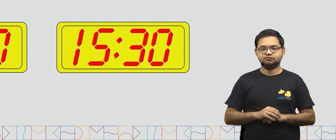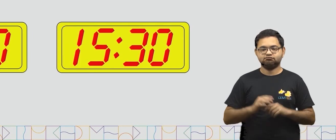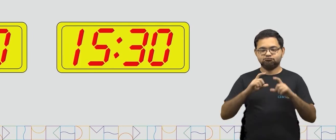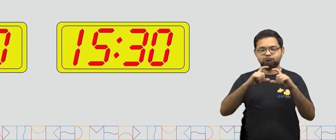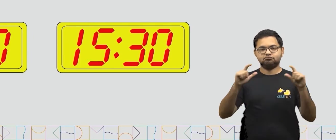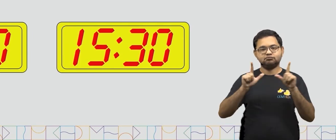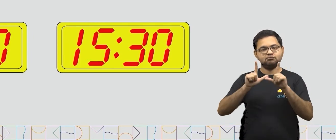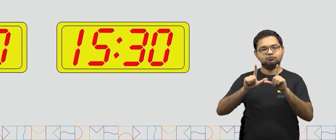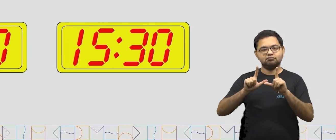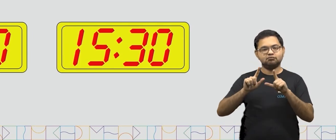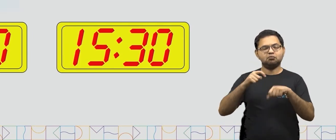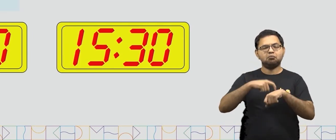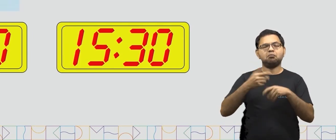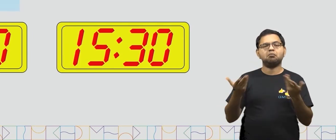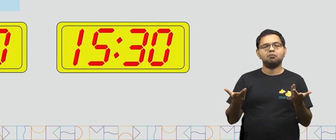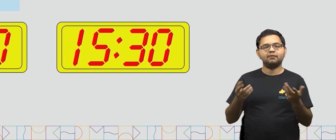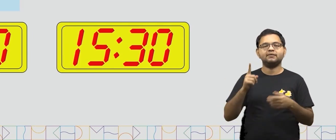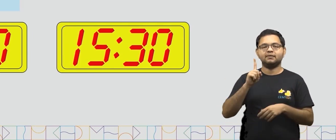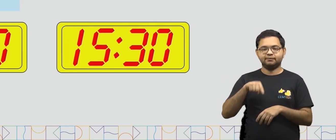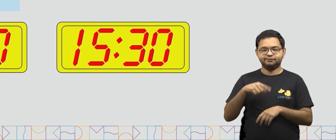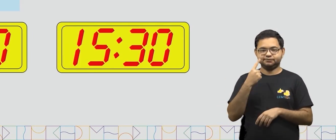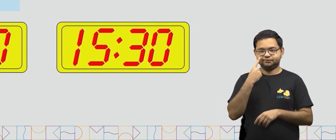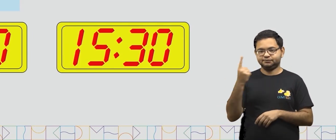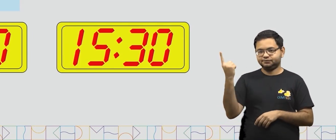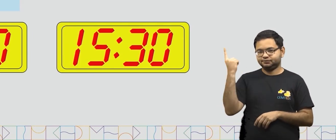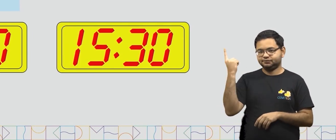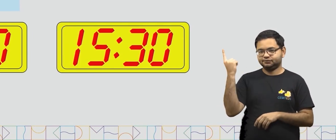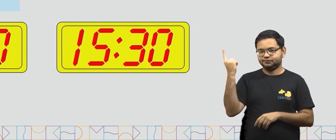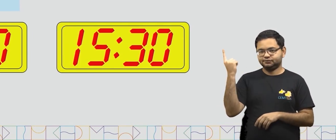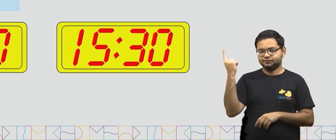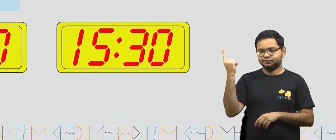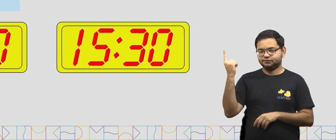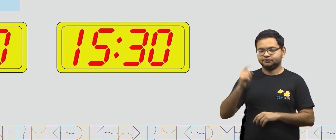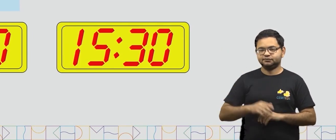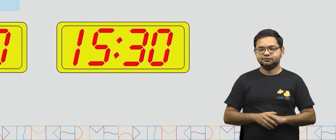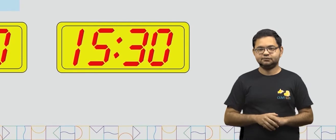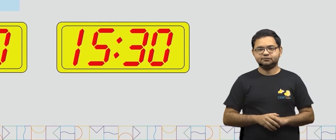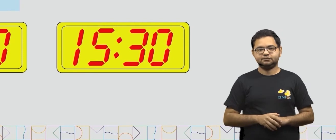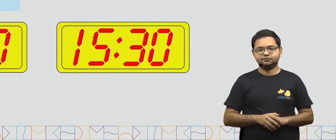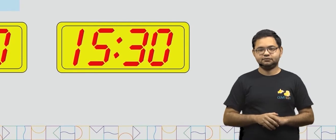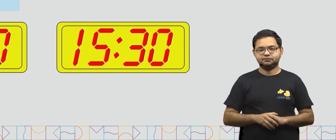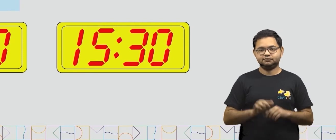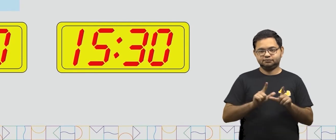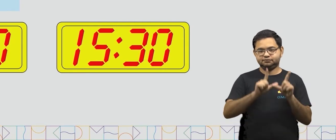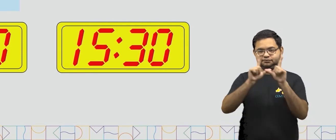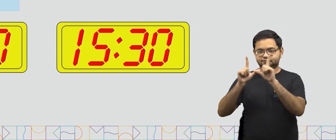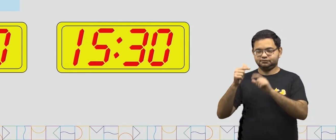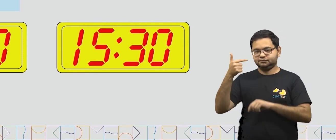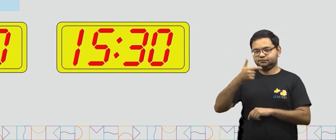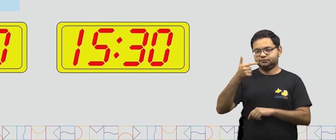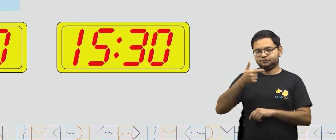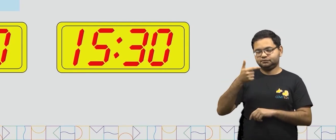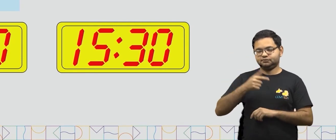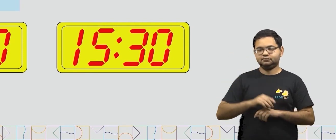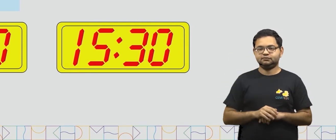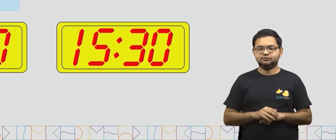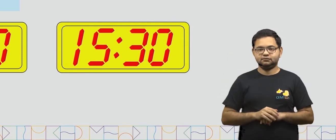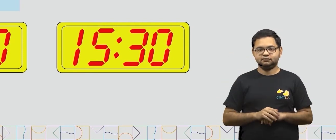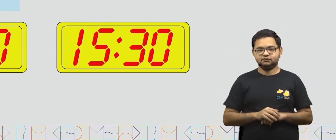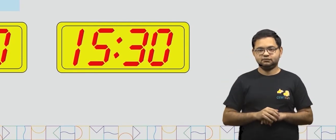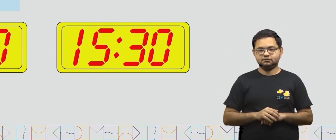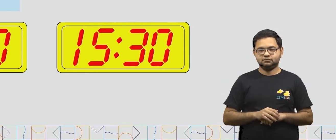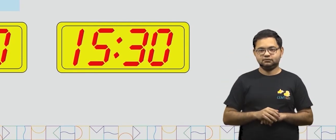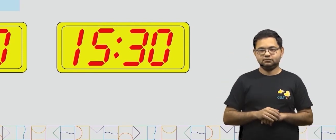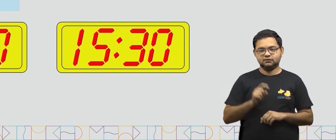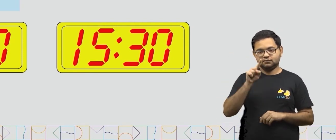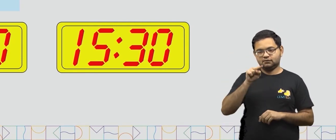está marcando 6 horas. O próximo relógio digital. Nós temos o número